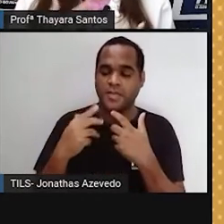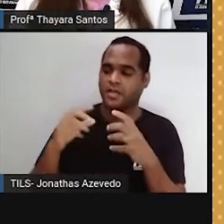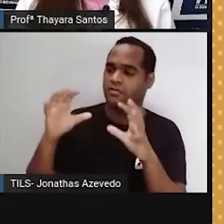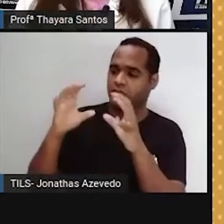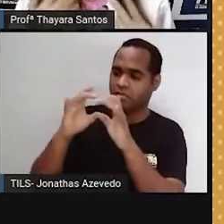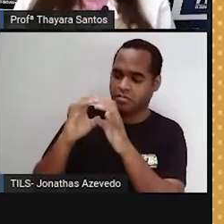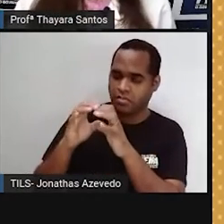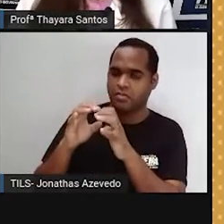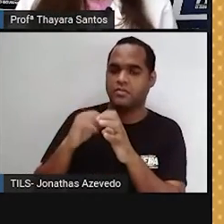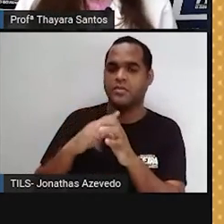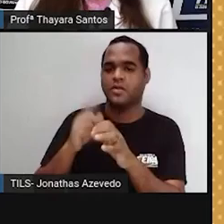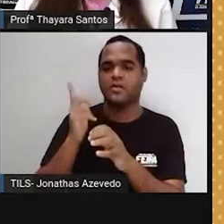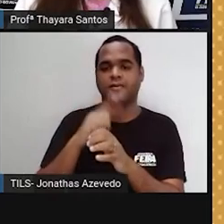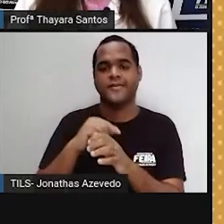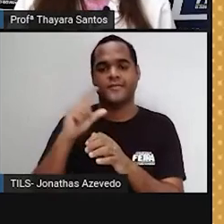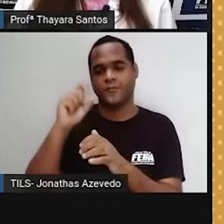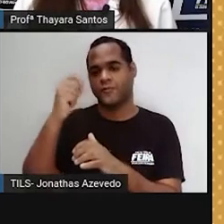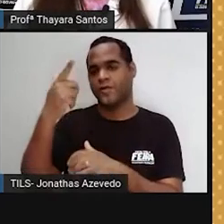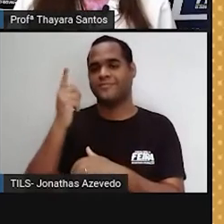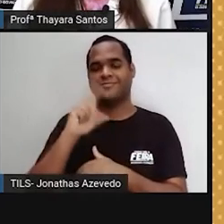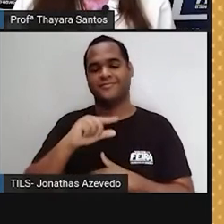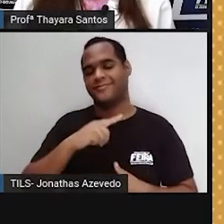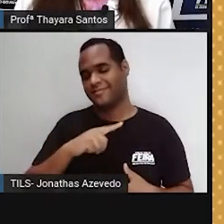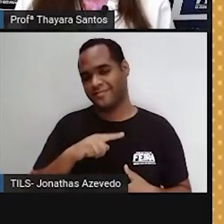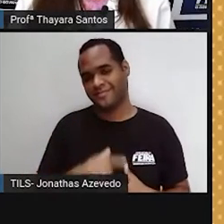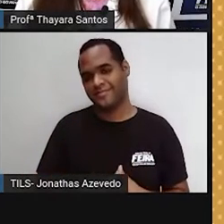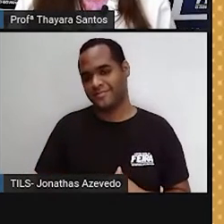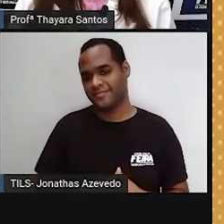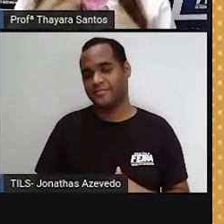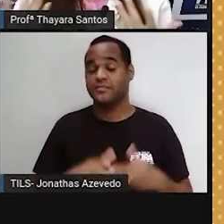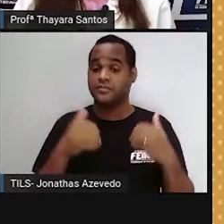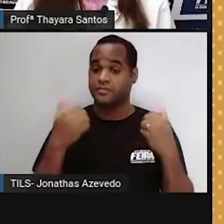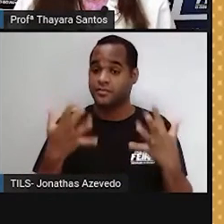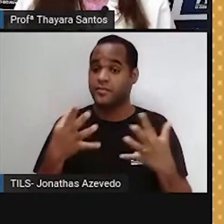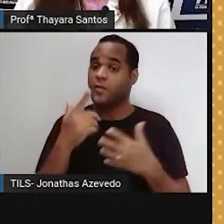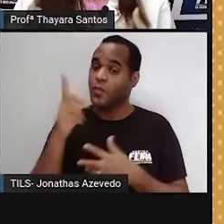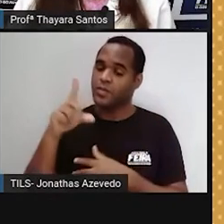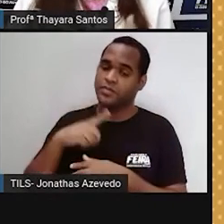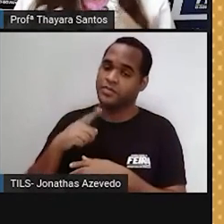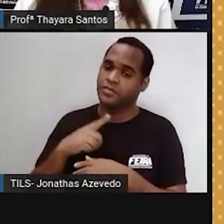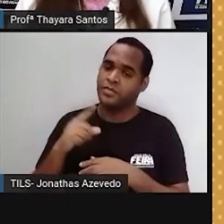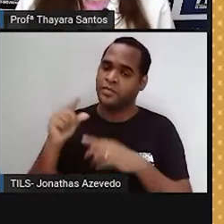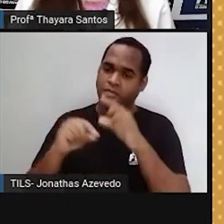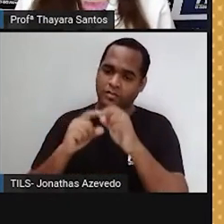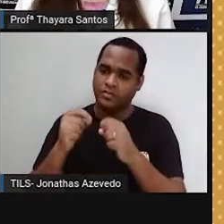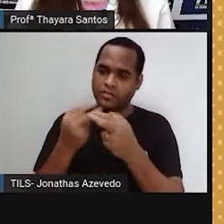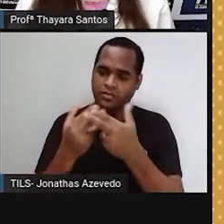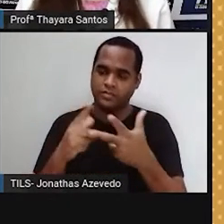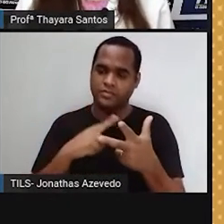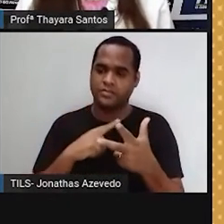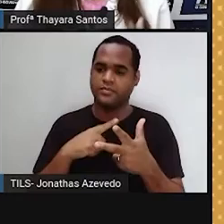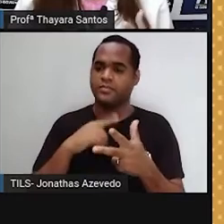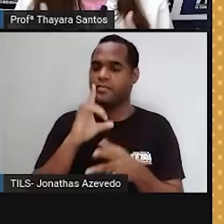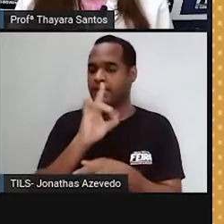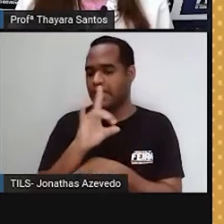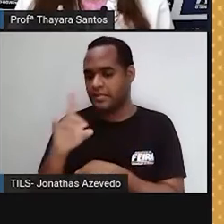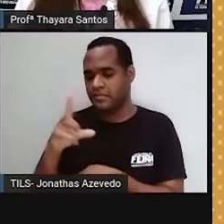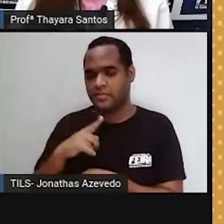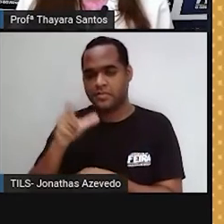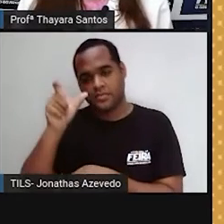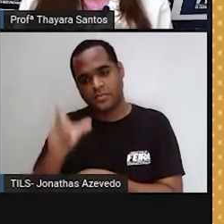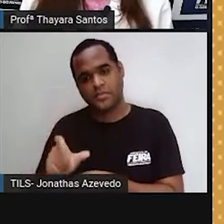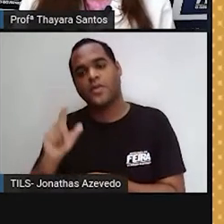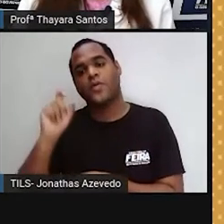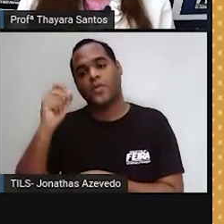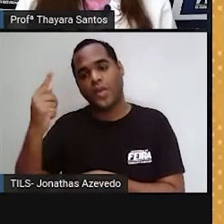mesmo elas sendo maiores que o Sol. Então, como as outras estrelas, né? Como é uma característica de toda estrela, o Sol ele